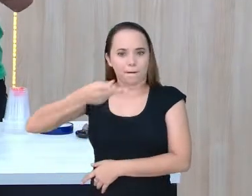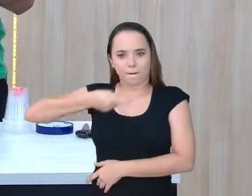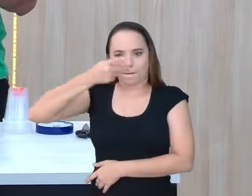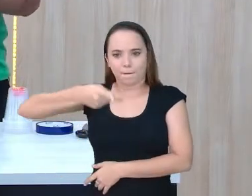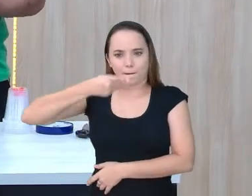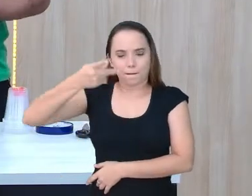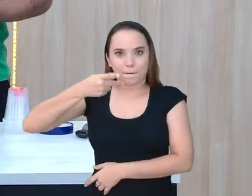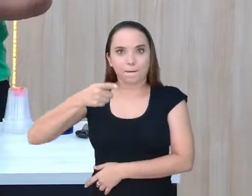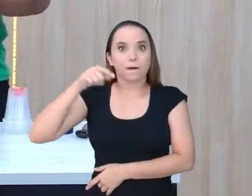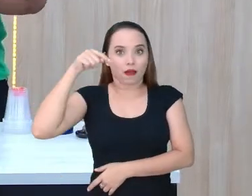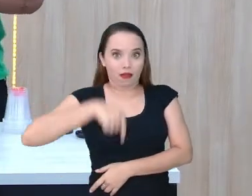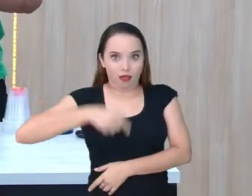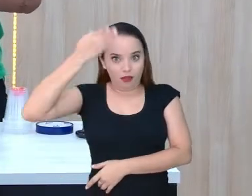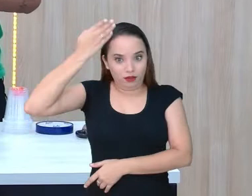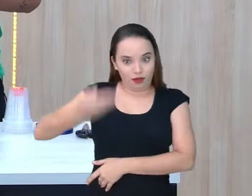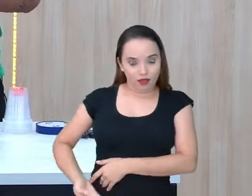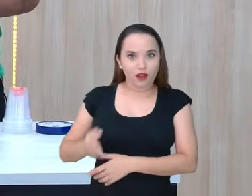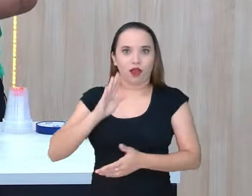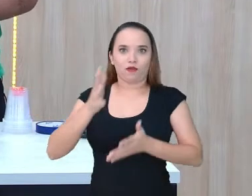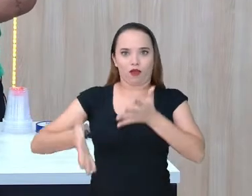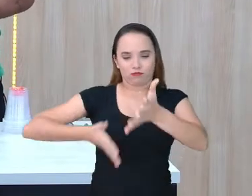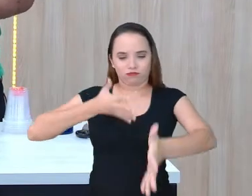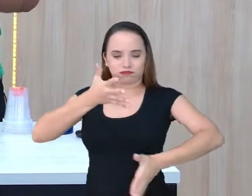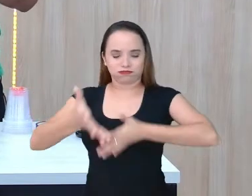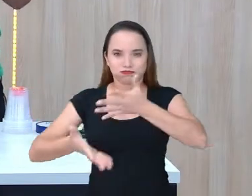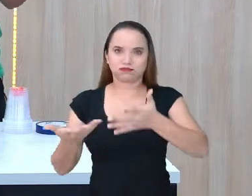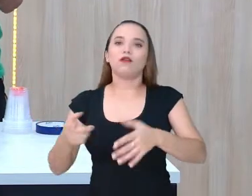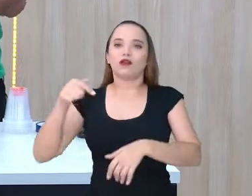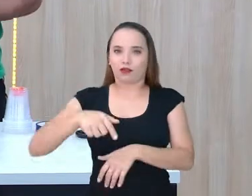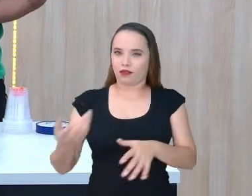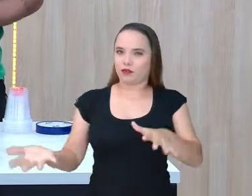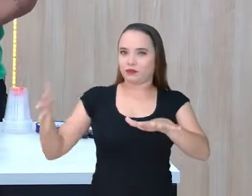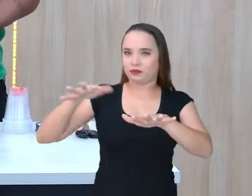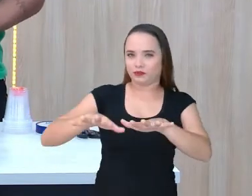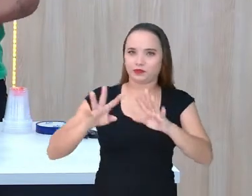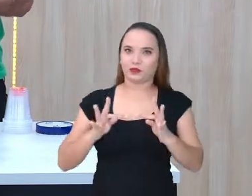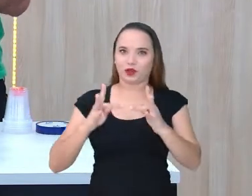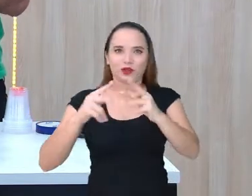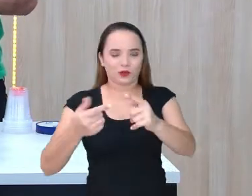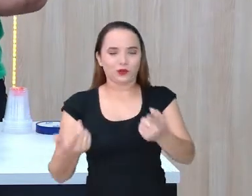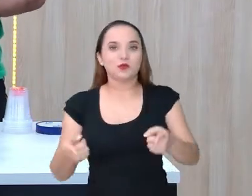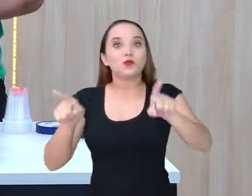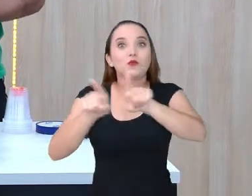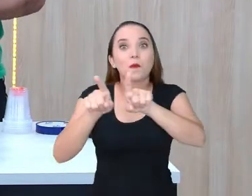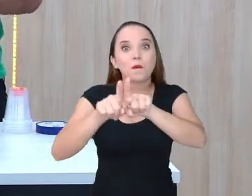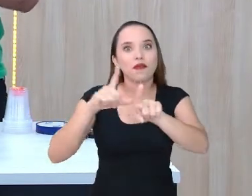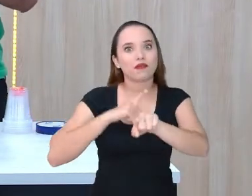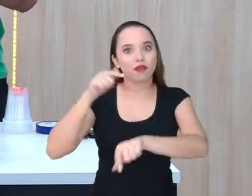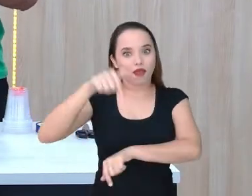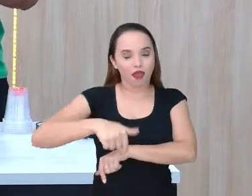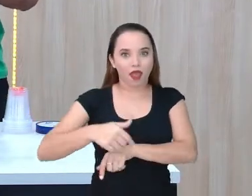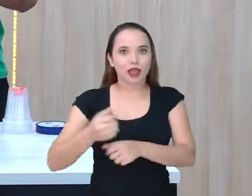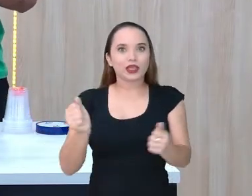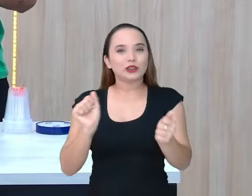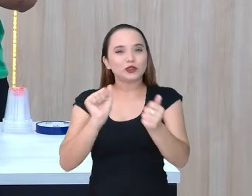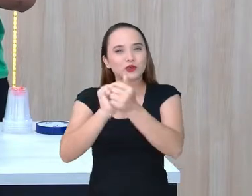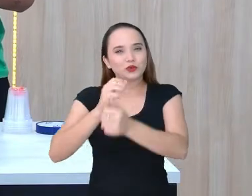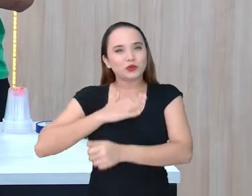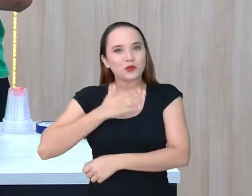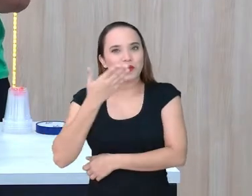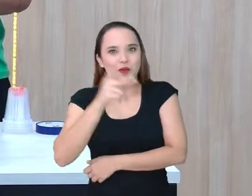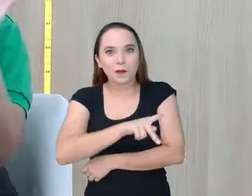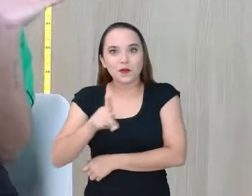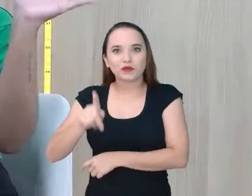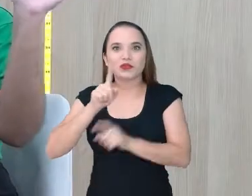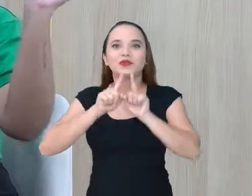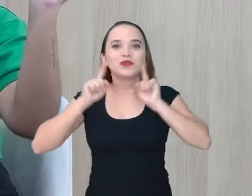mais acessível para todos e todas. Estou também acompanhado da minha queridíssima professora Viviane.